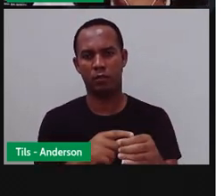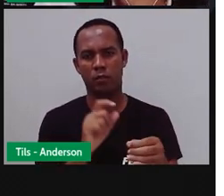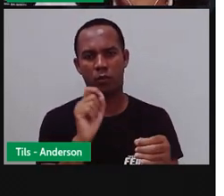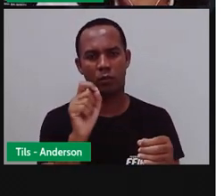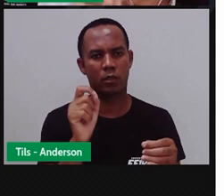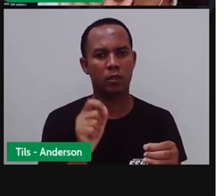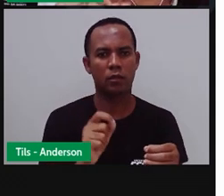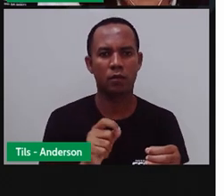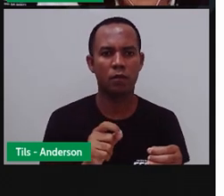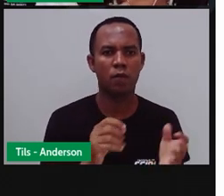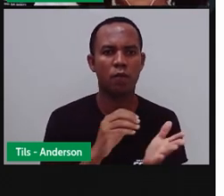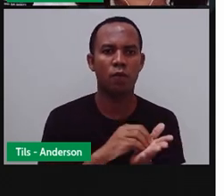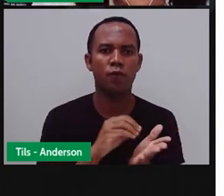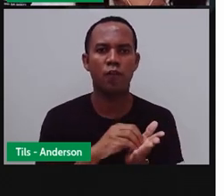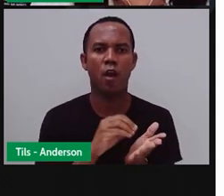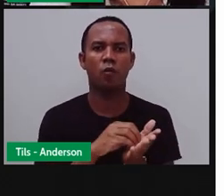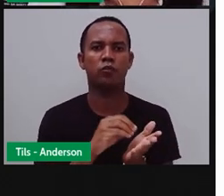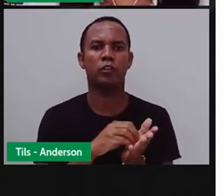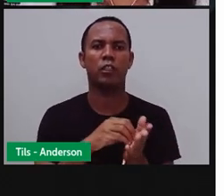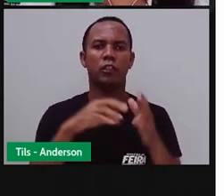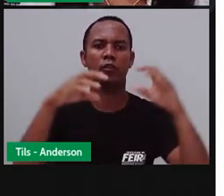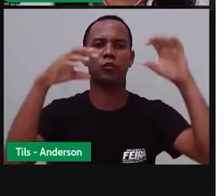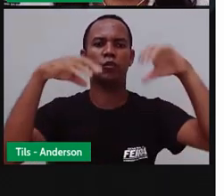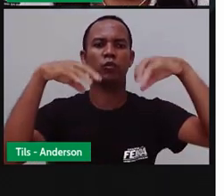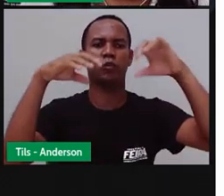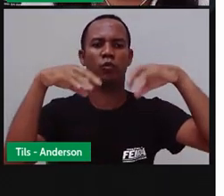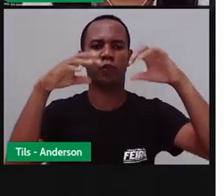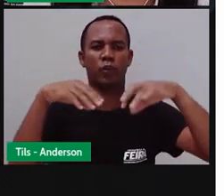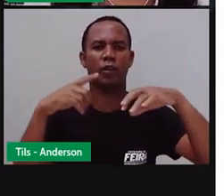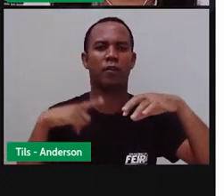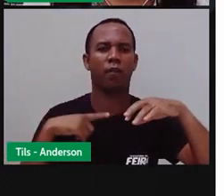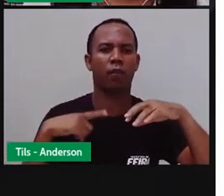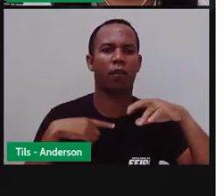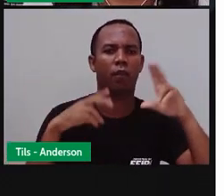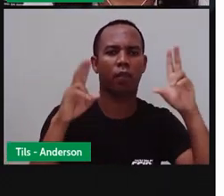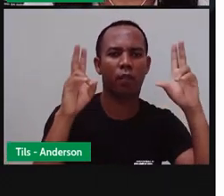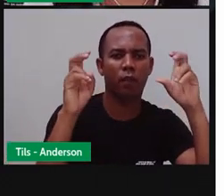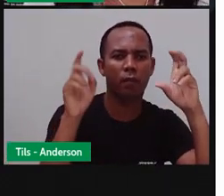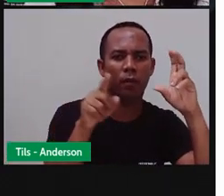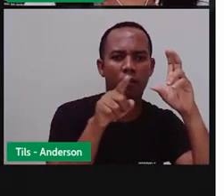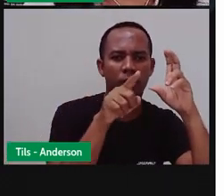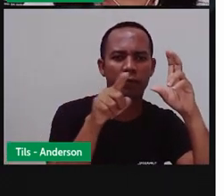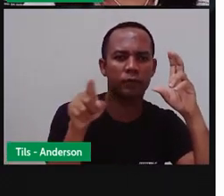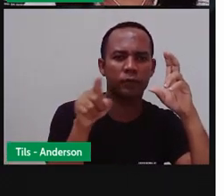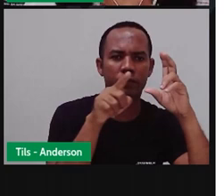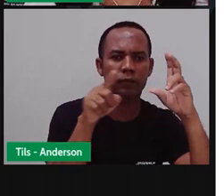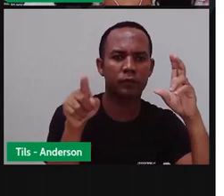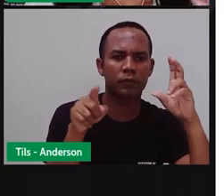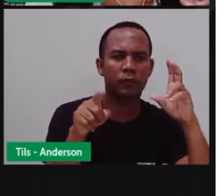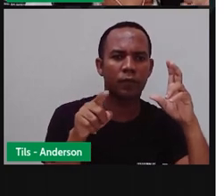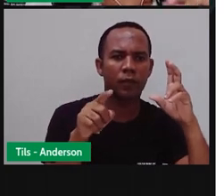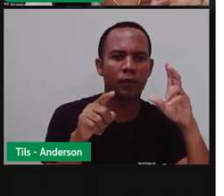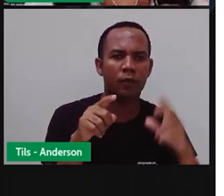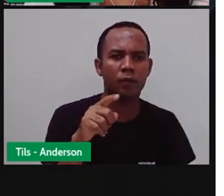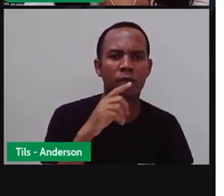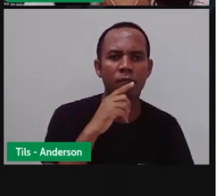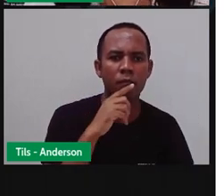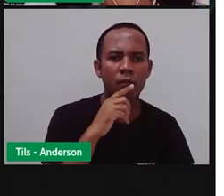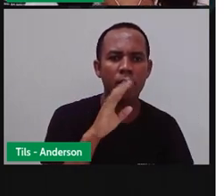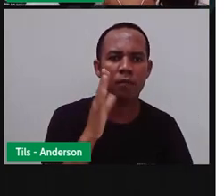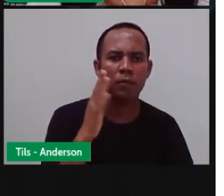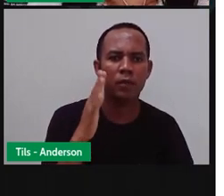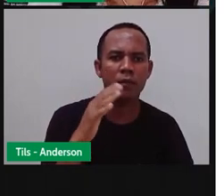da estiagem prolongada. Tem um subtítulo? Tem sim. Cerca de 120 mil